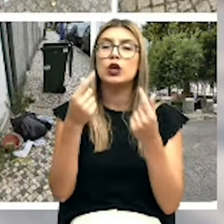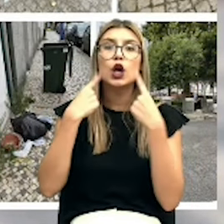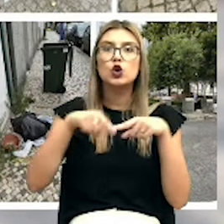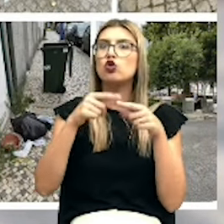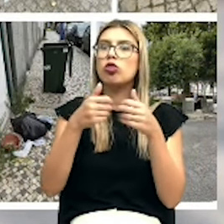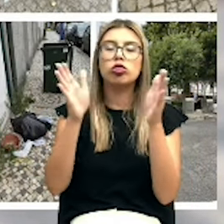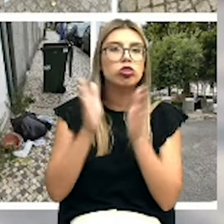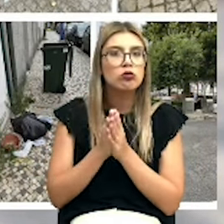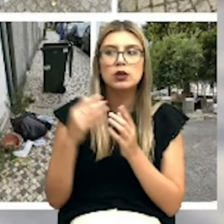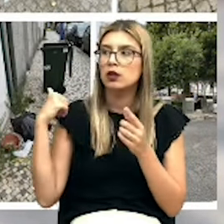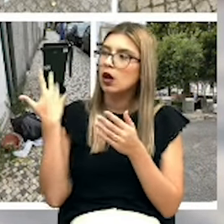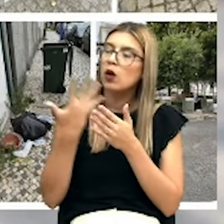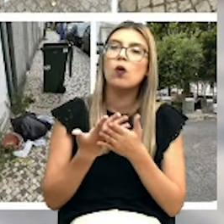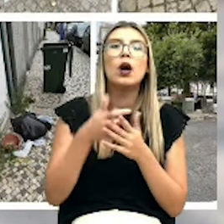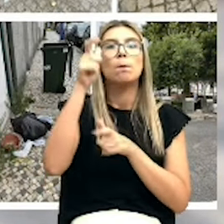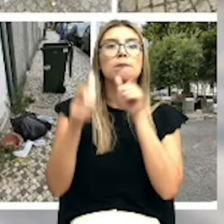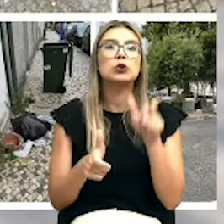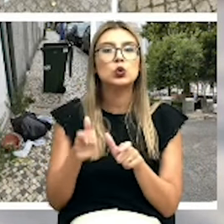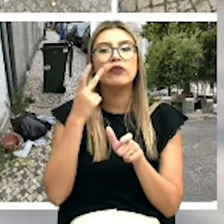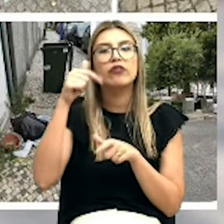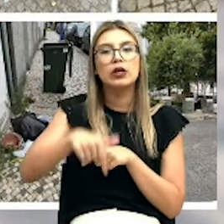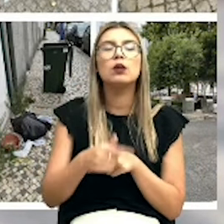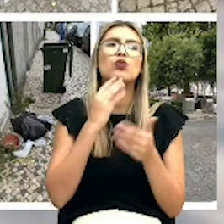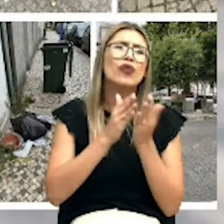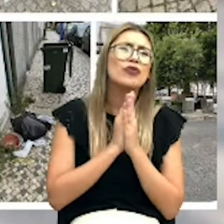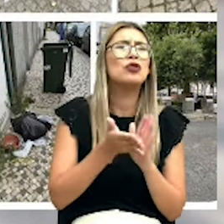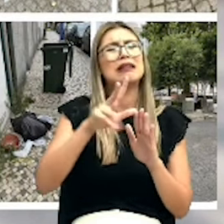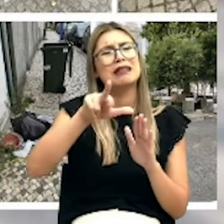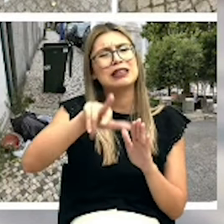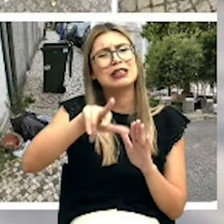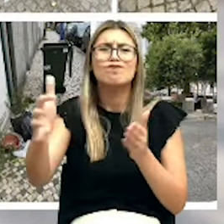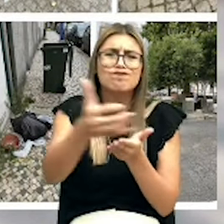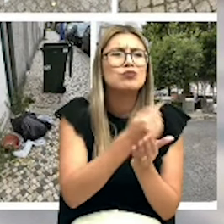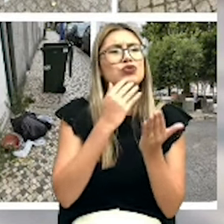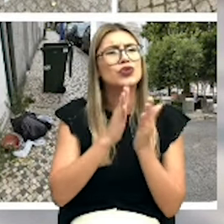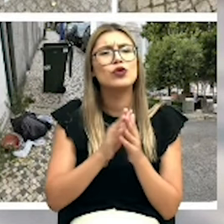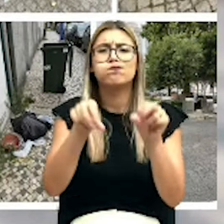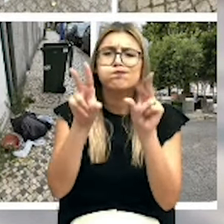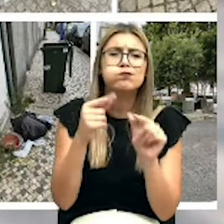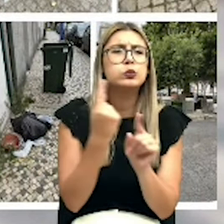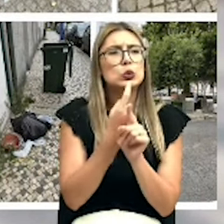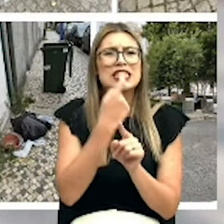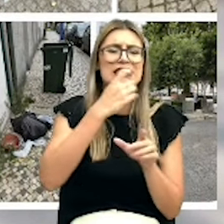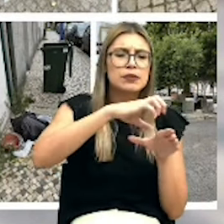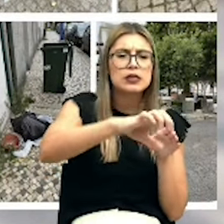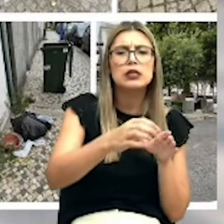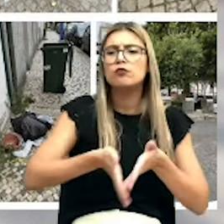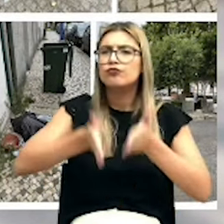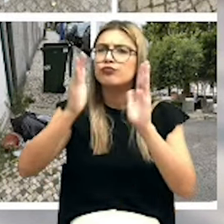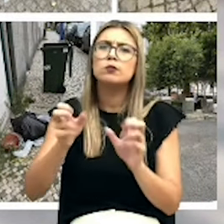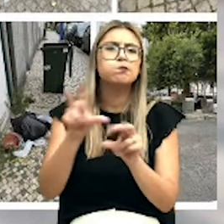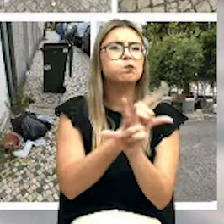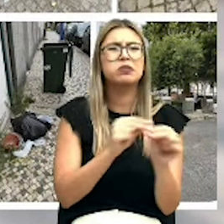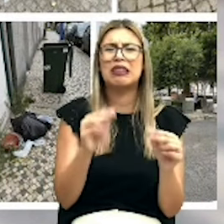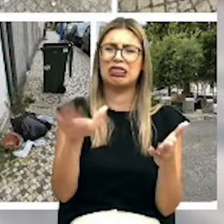caixas de correio, com moradores a apontar a deficiência de recolha do lixo e a falta de manutenção e limpeza das ruas e passeios deixados num estado de completa